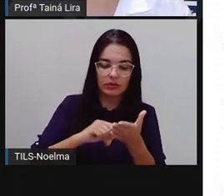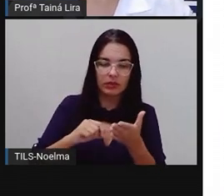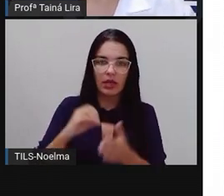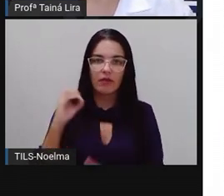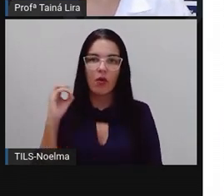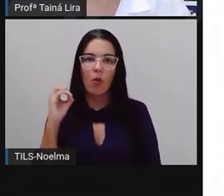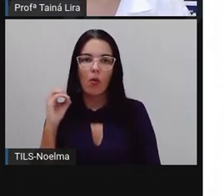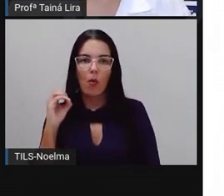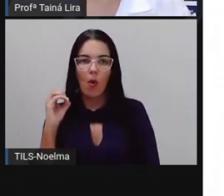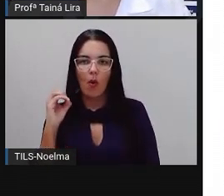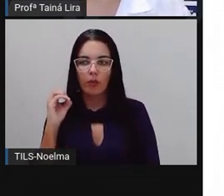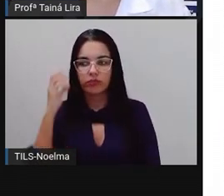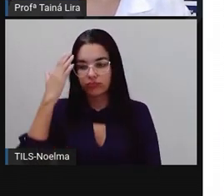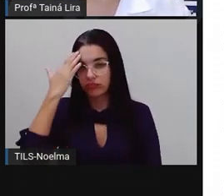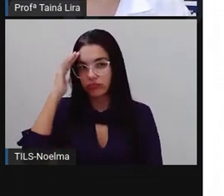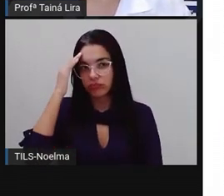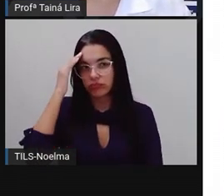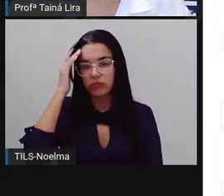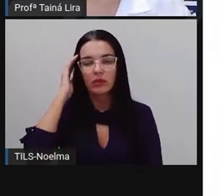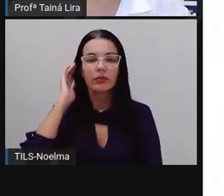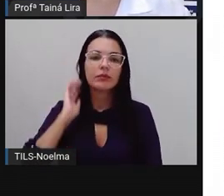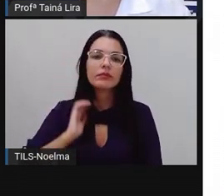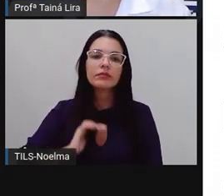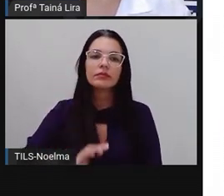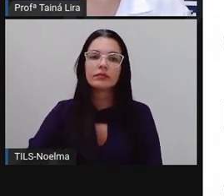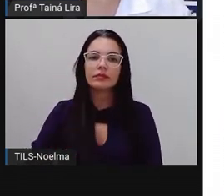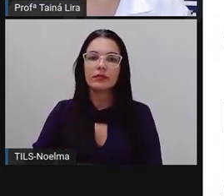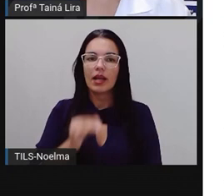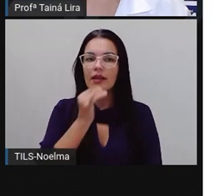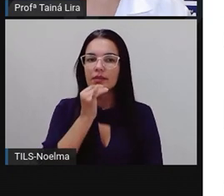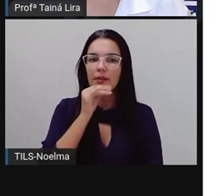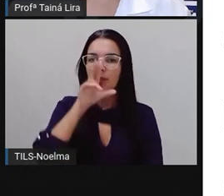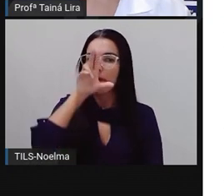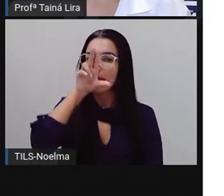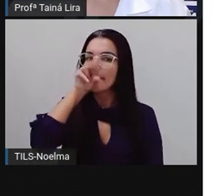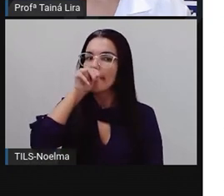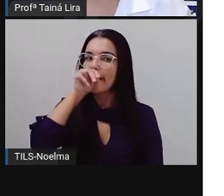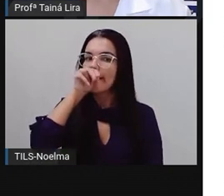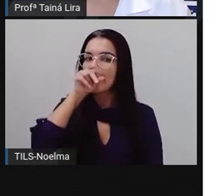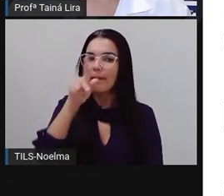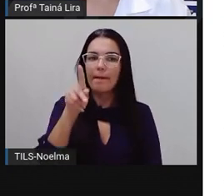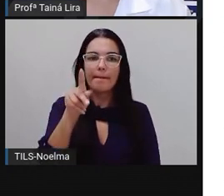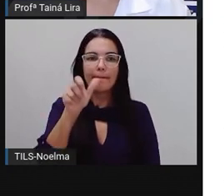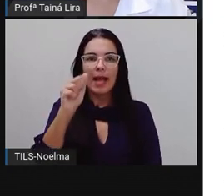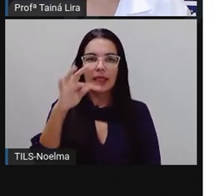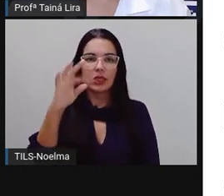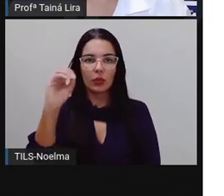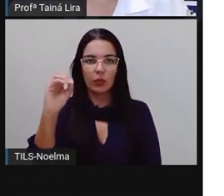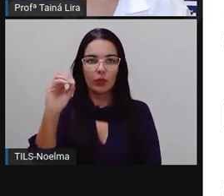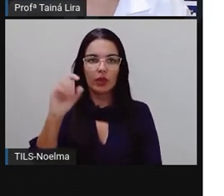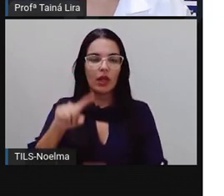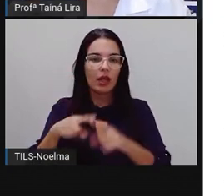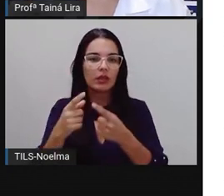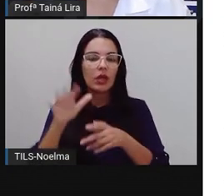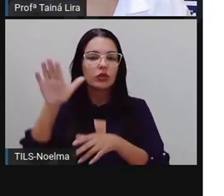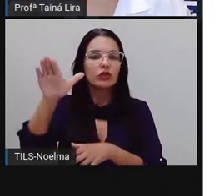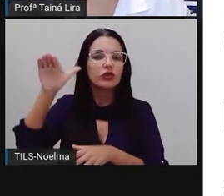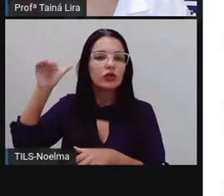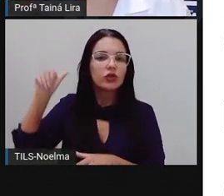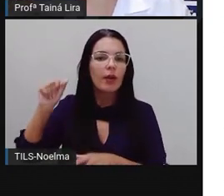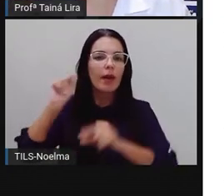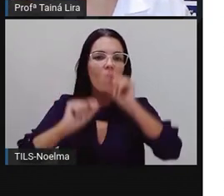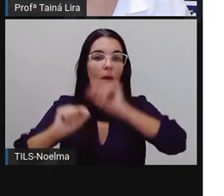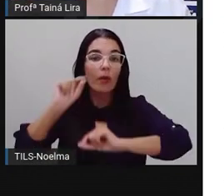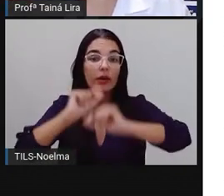olha lá. Por exemplo, eu tenho aqui a palavrinha pato. Pato. Então, nós vamos chamar ali